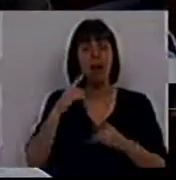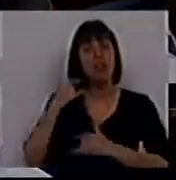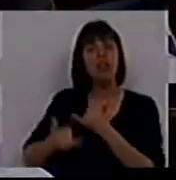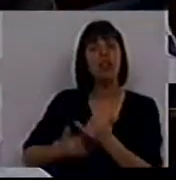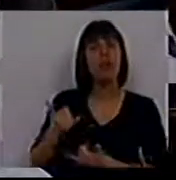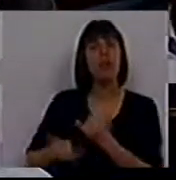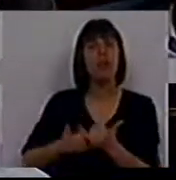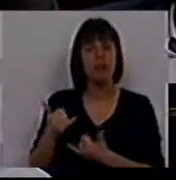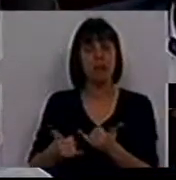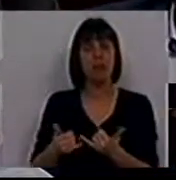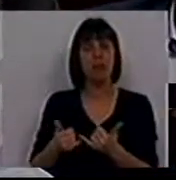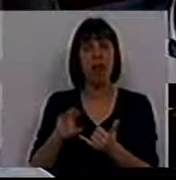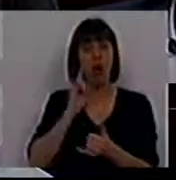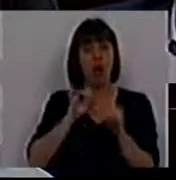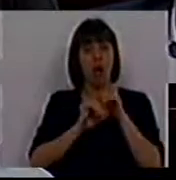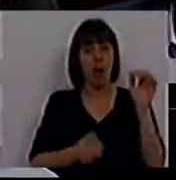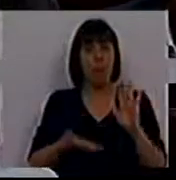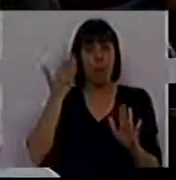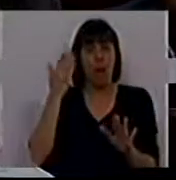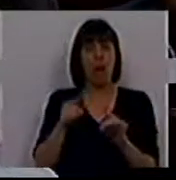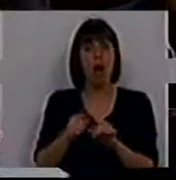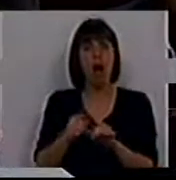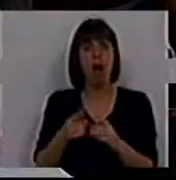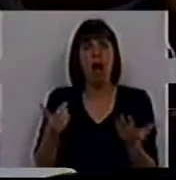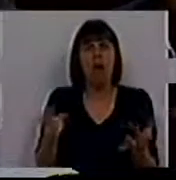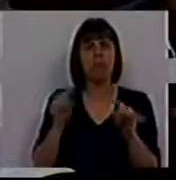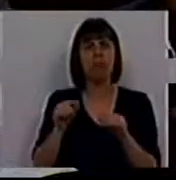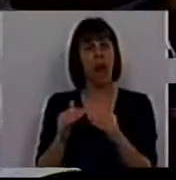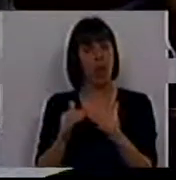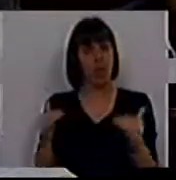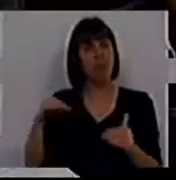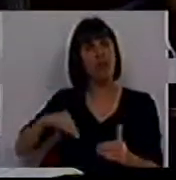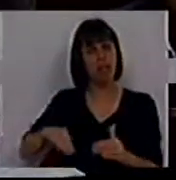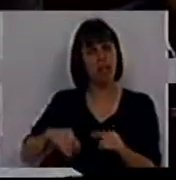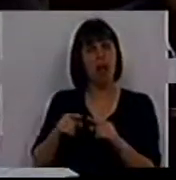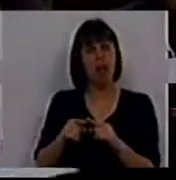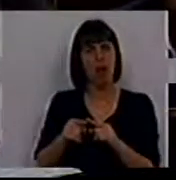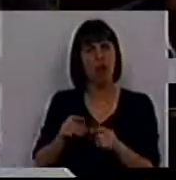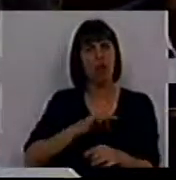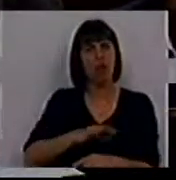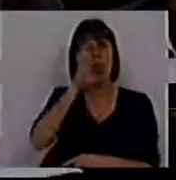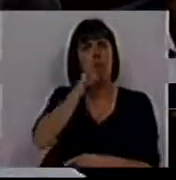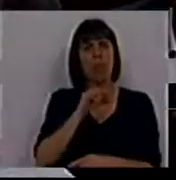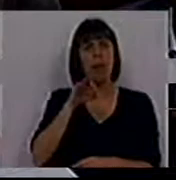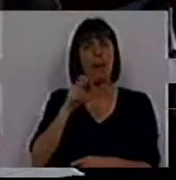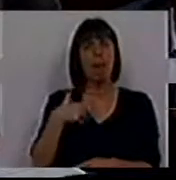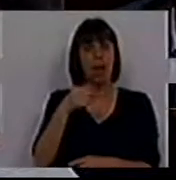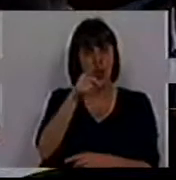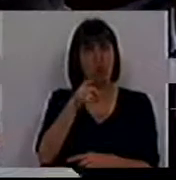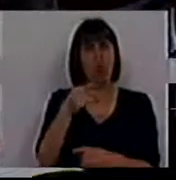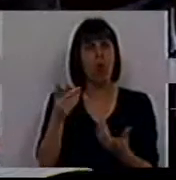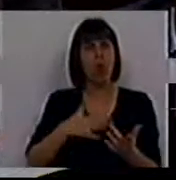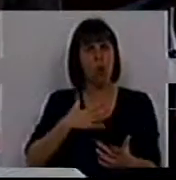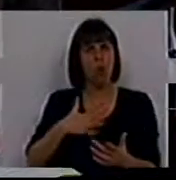geração mais qualificada de sempre. Com estes níveis salariais, Sr. Ministro Pedro Mota Soares